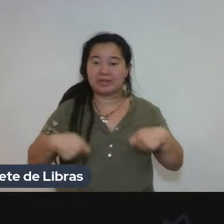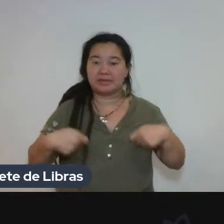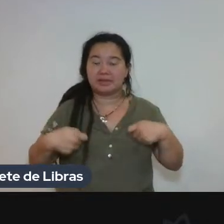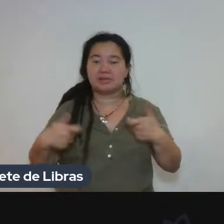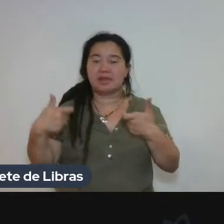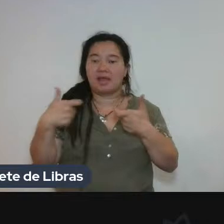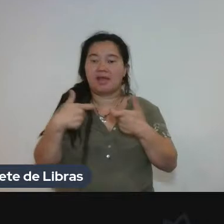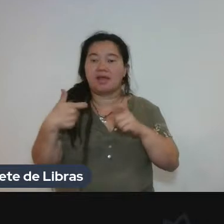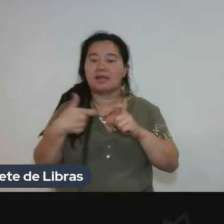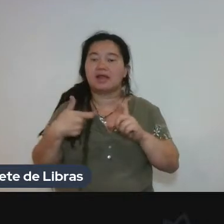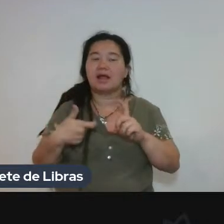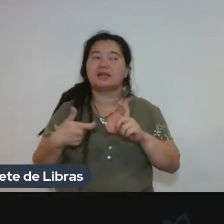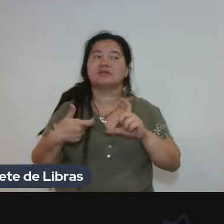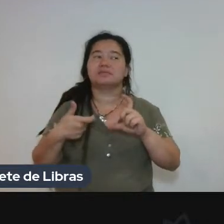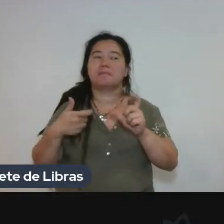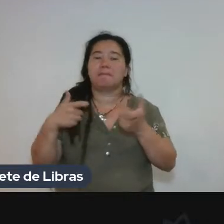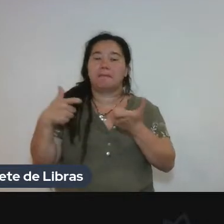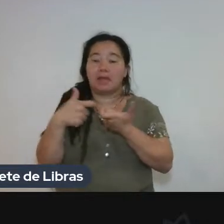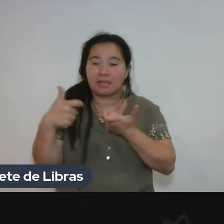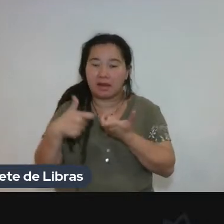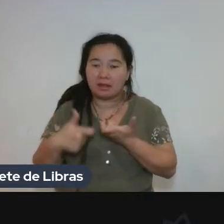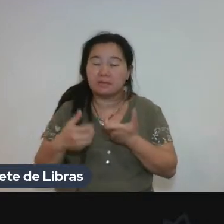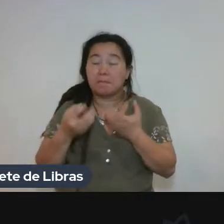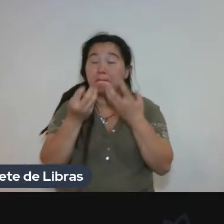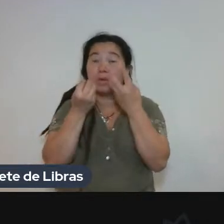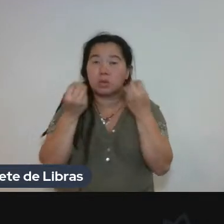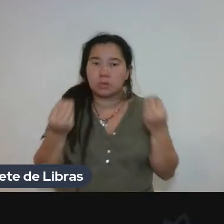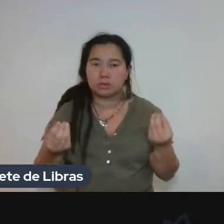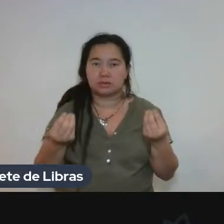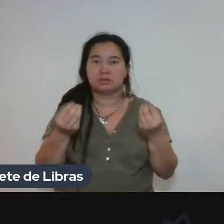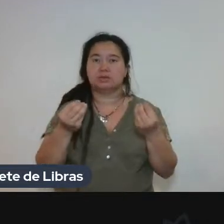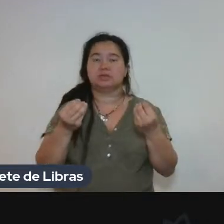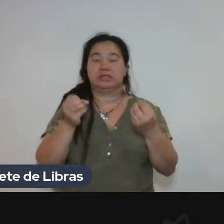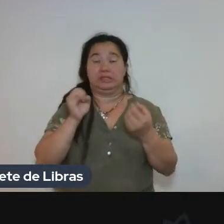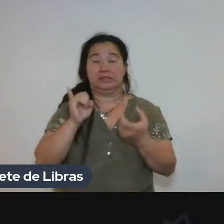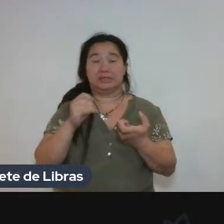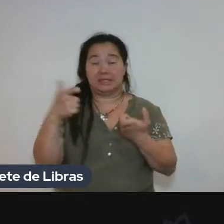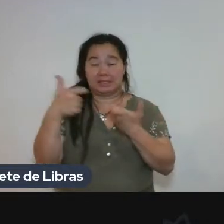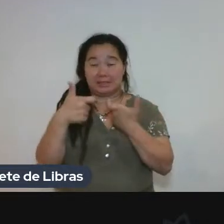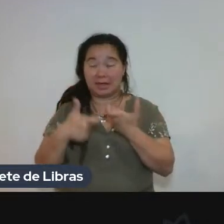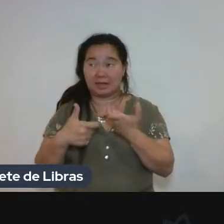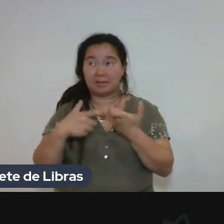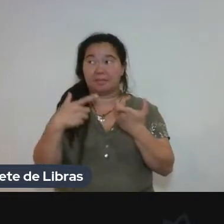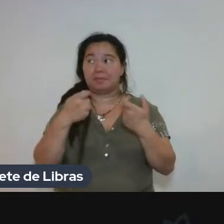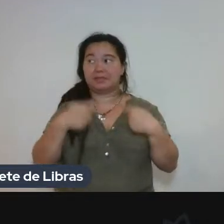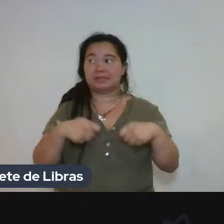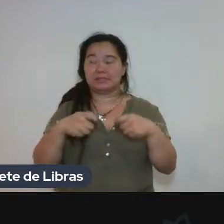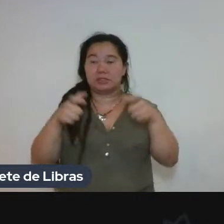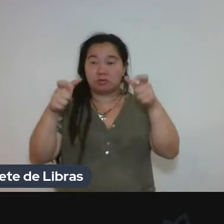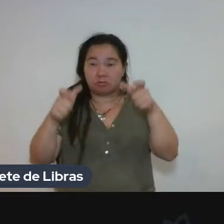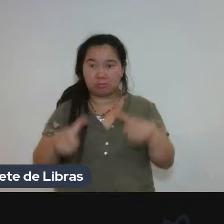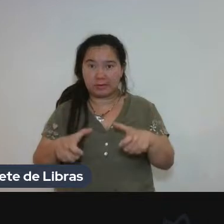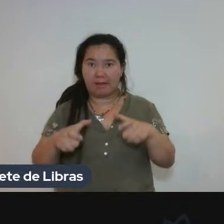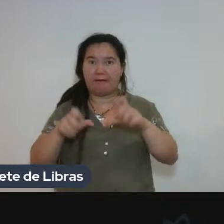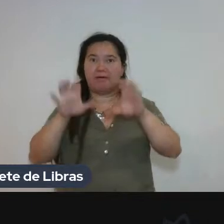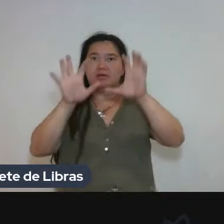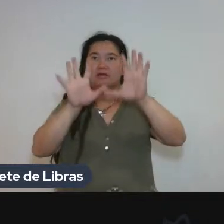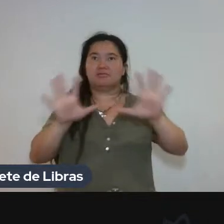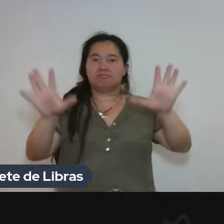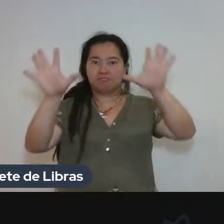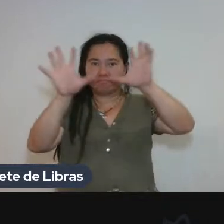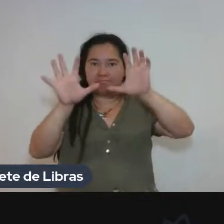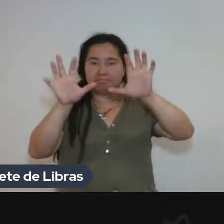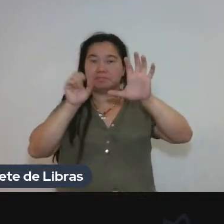mais entradas, mais espaço na nuvem. E quanto mais acessos, mais tráfego. Então,